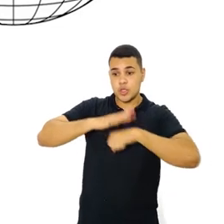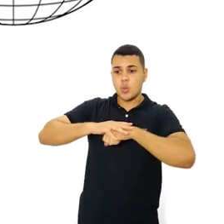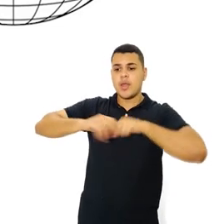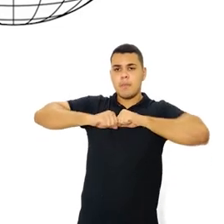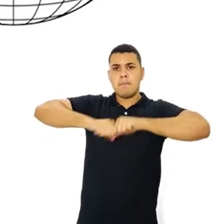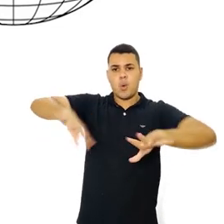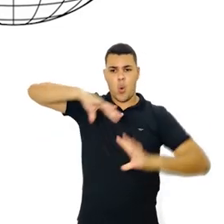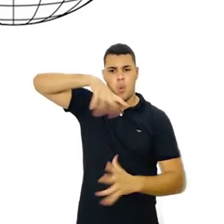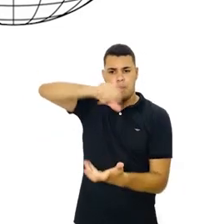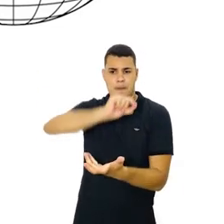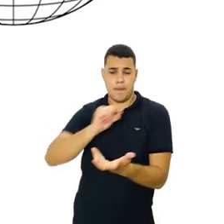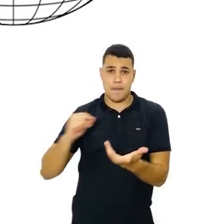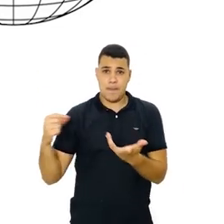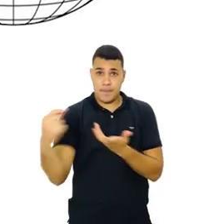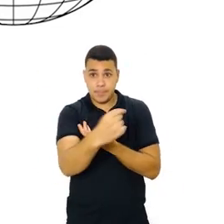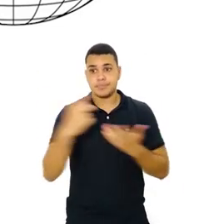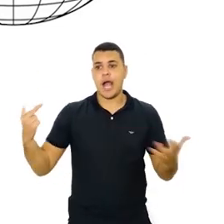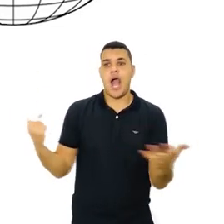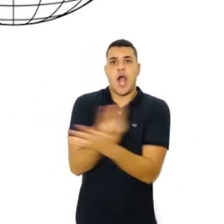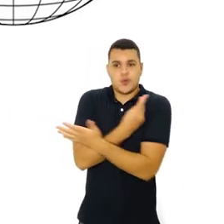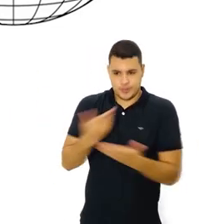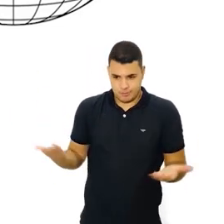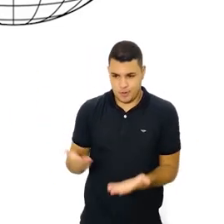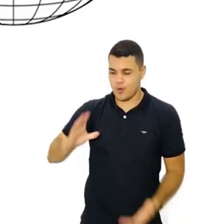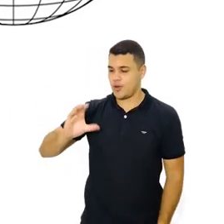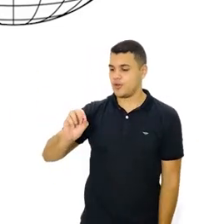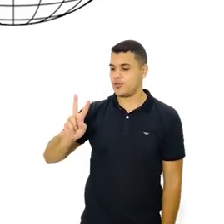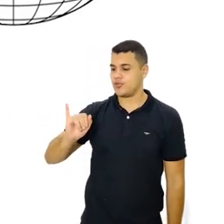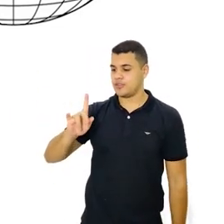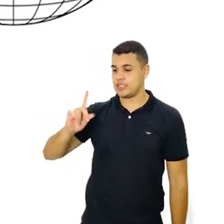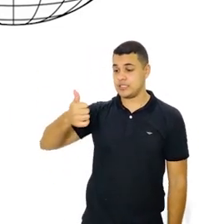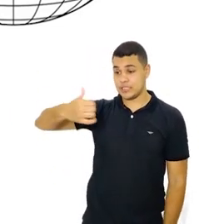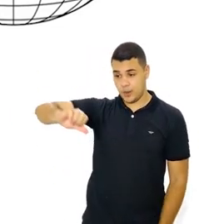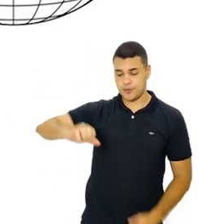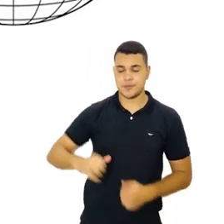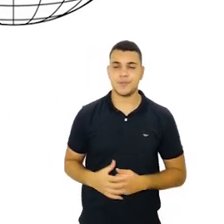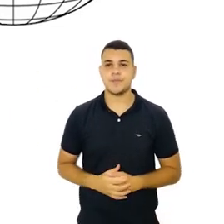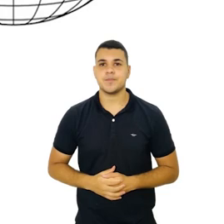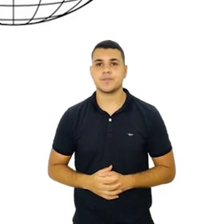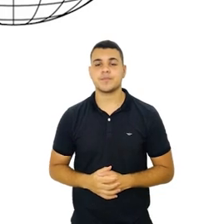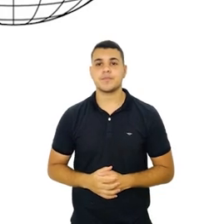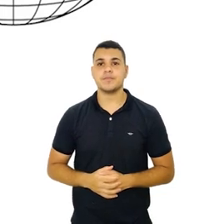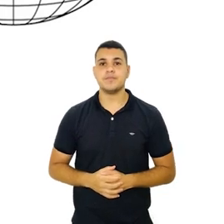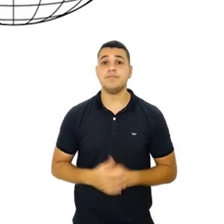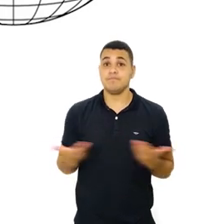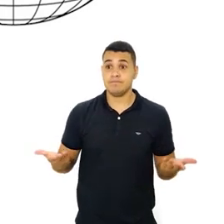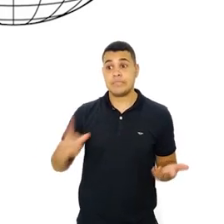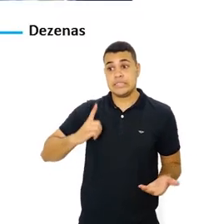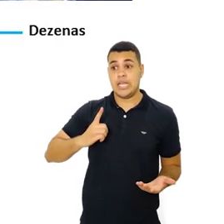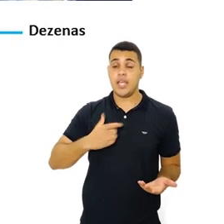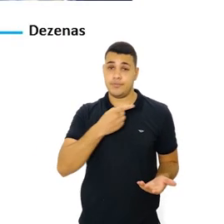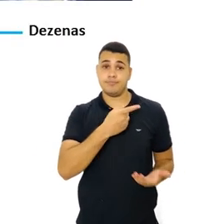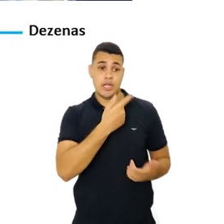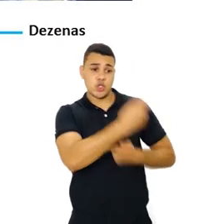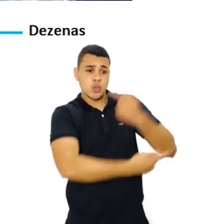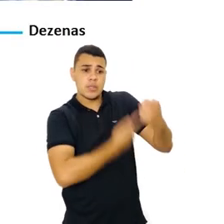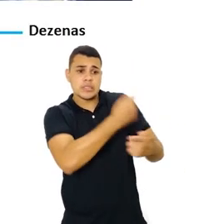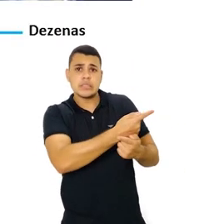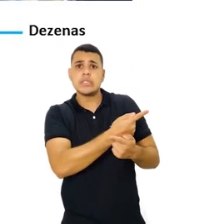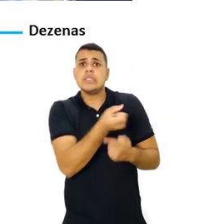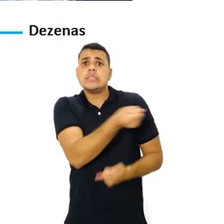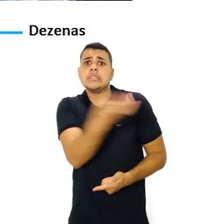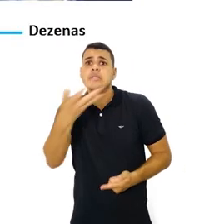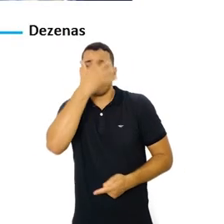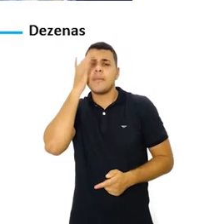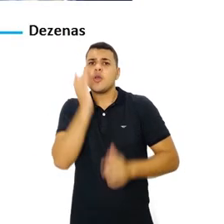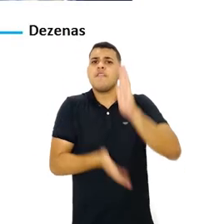Isso faz com que a doença se expanda no mundo inteiro, como foi o caso da Covid-19. Um exemplo está aí, a